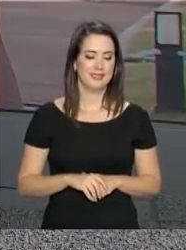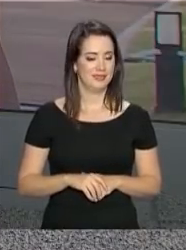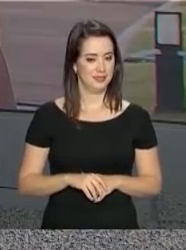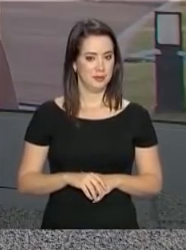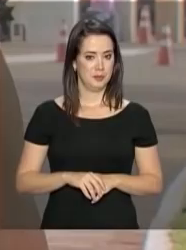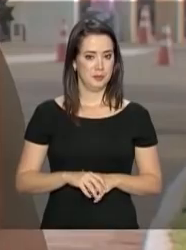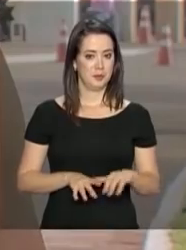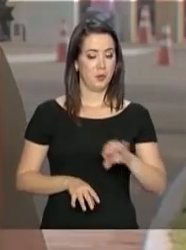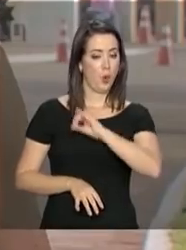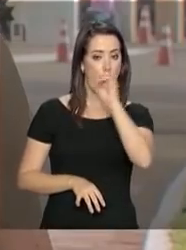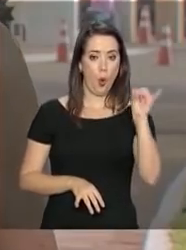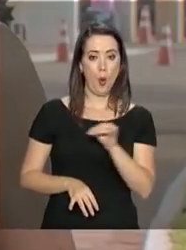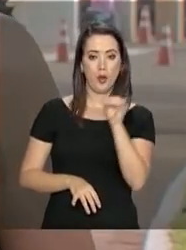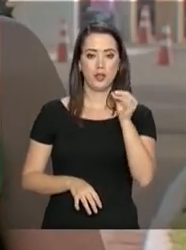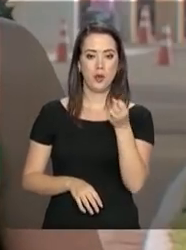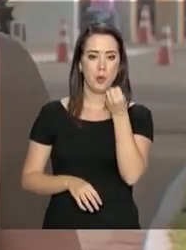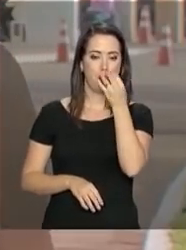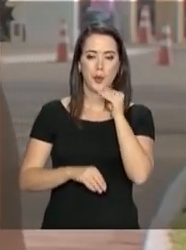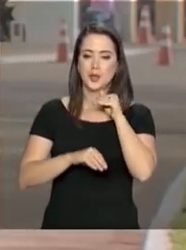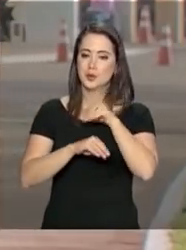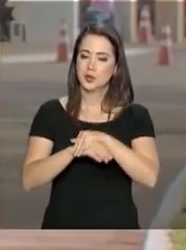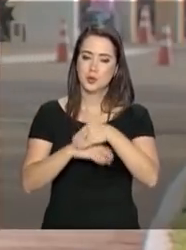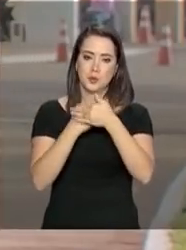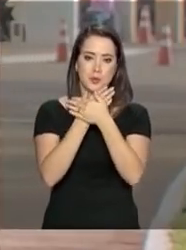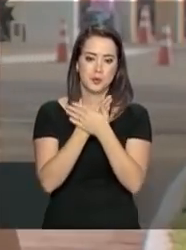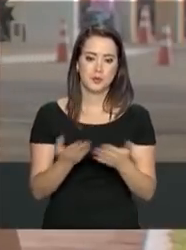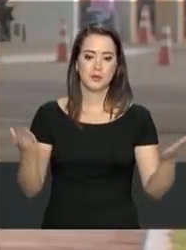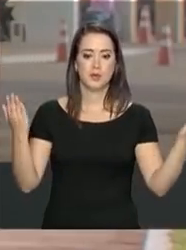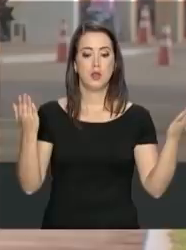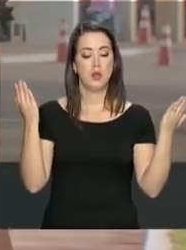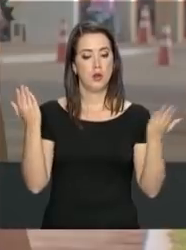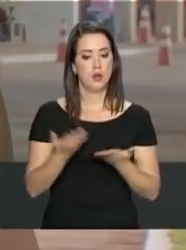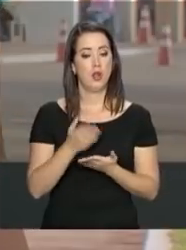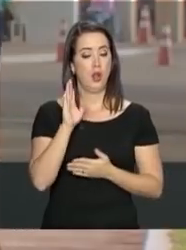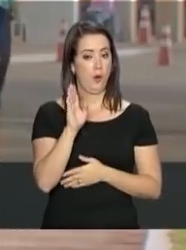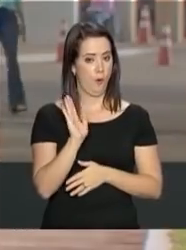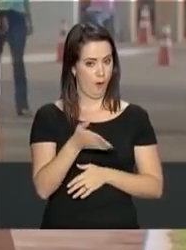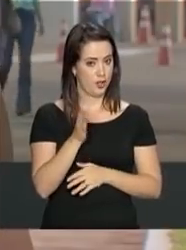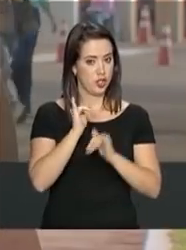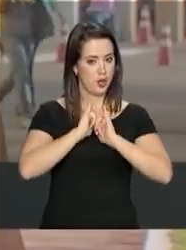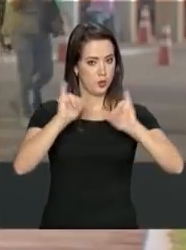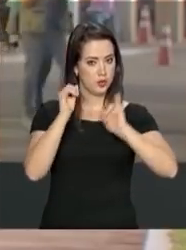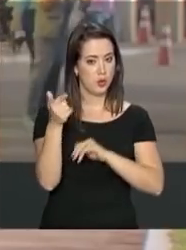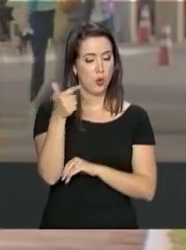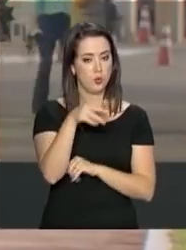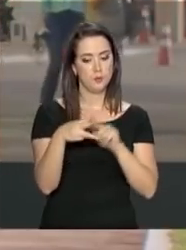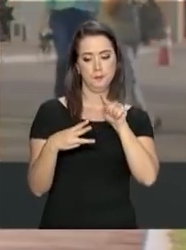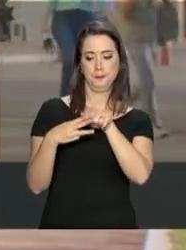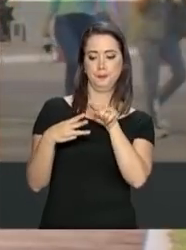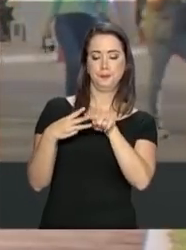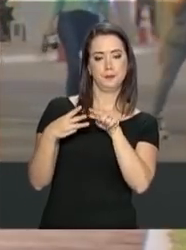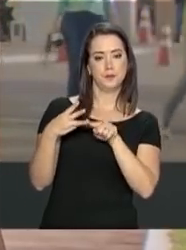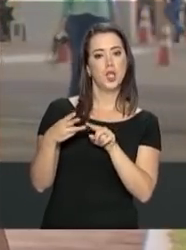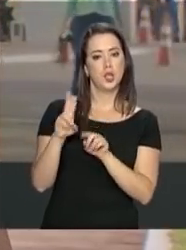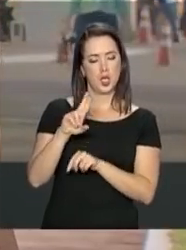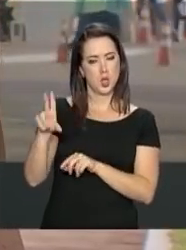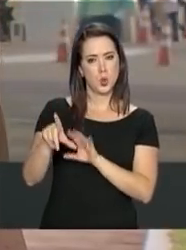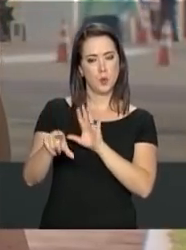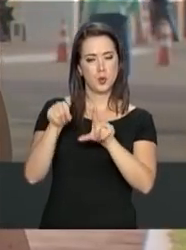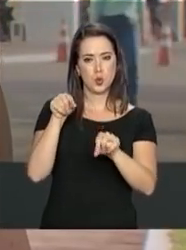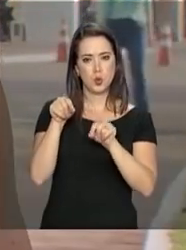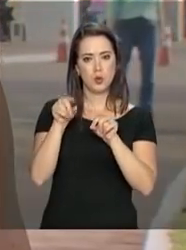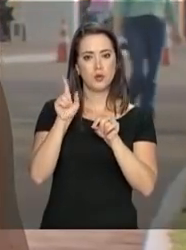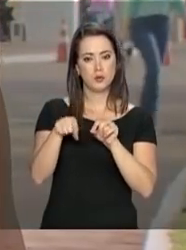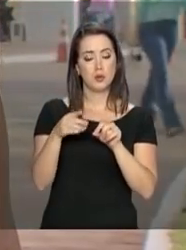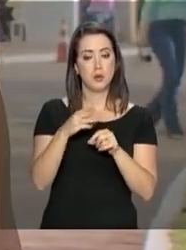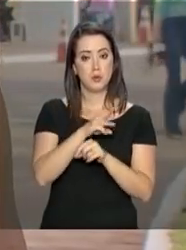Oi, Alessandra, boa noite para você, boa noite a todos. Agora mesmo, agora há pouco, foram anunciados outros três nomes para compor o ministério de